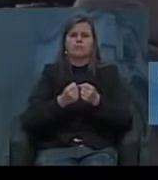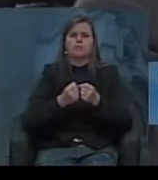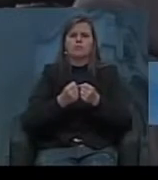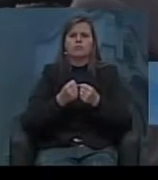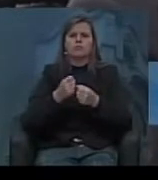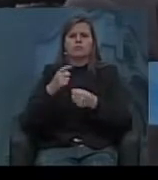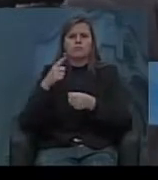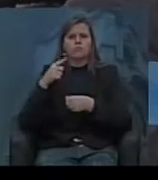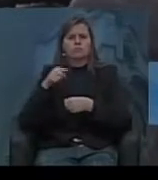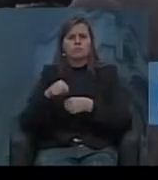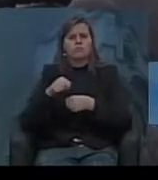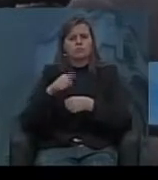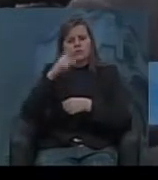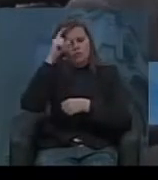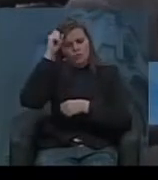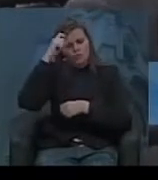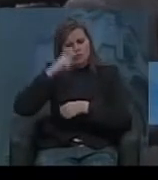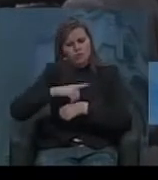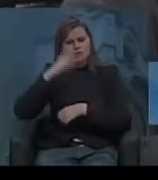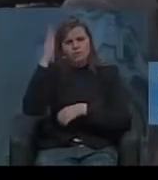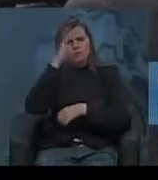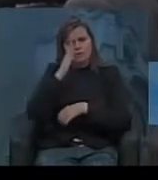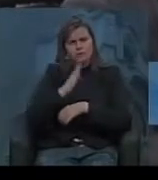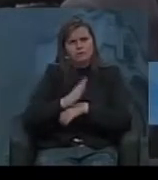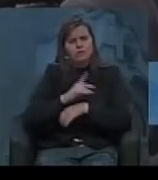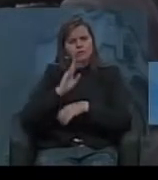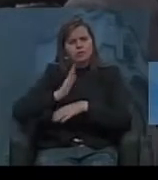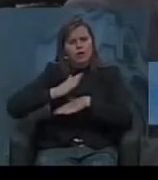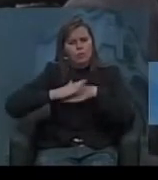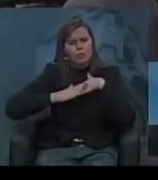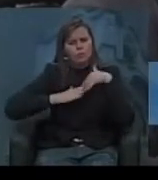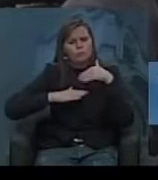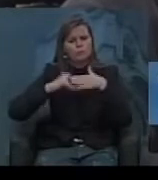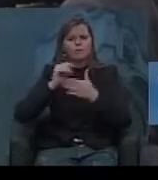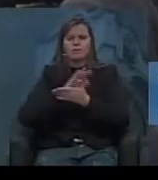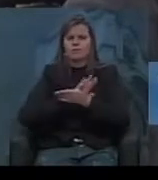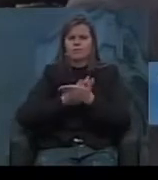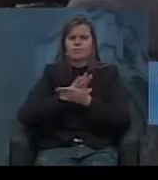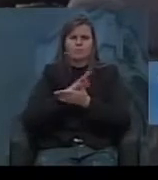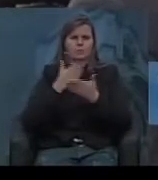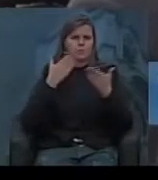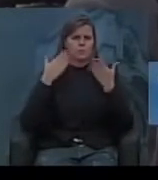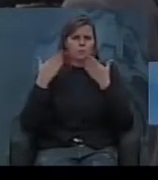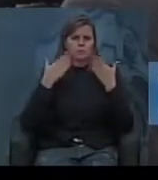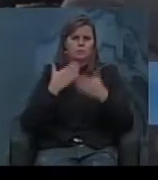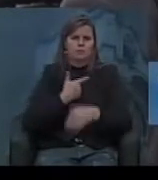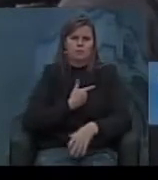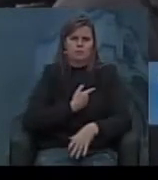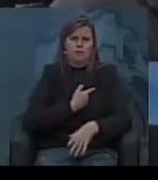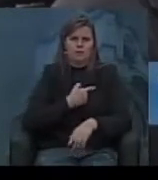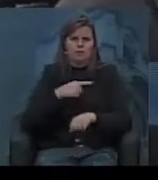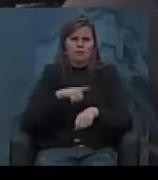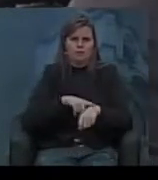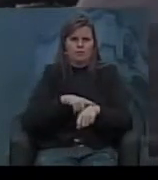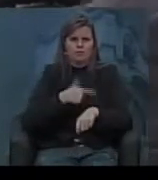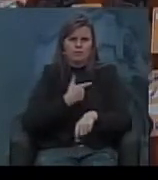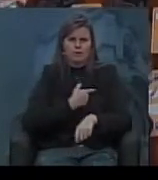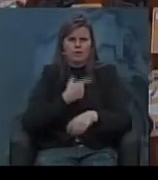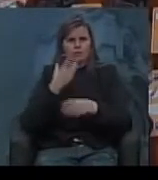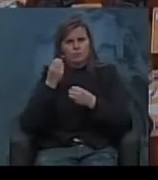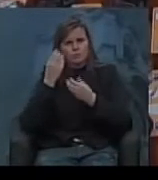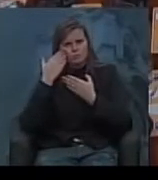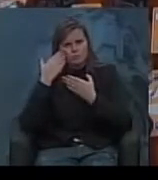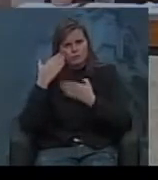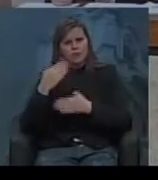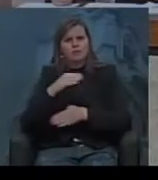esta, esta vocação brasileira que foi construída inquestionavelmente por Vargas, pela era Vargas. Obrigado. Muito